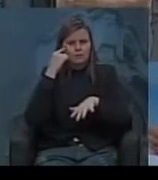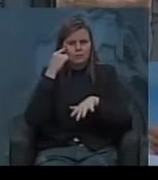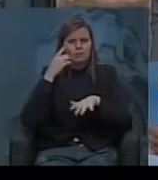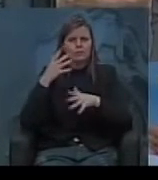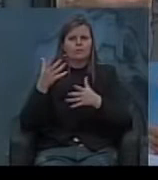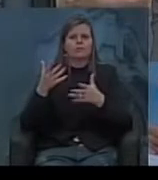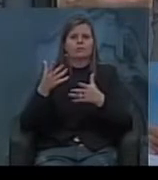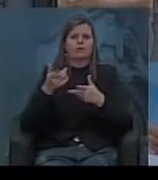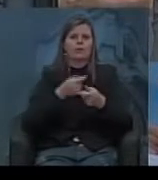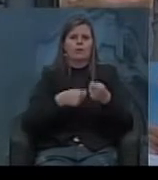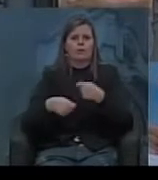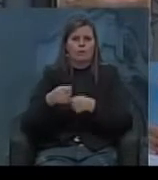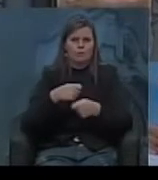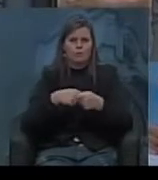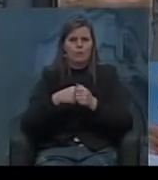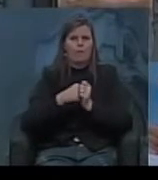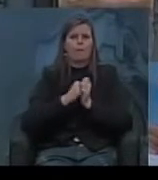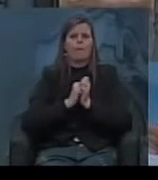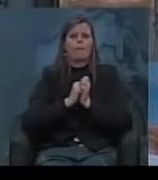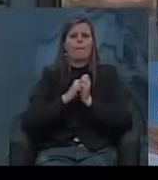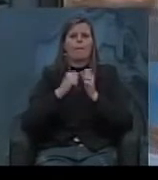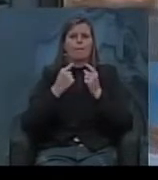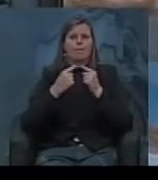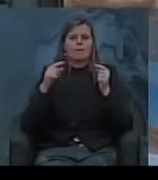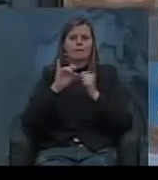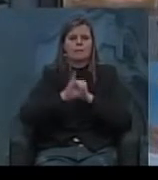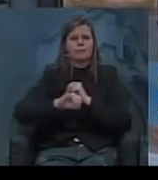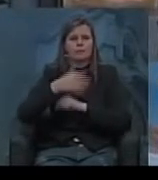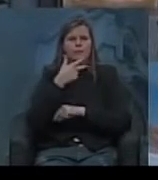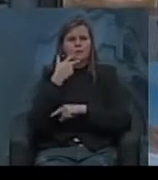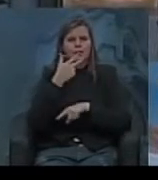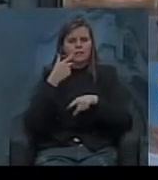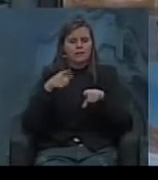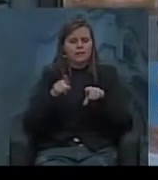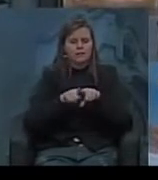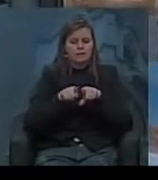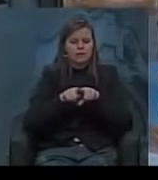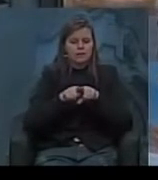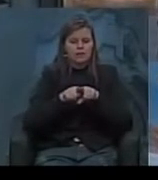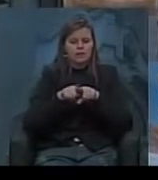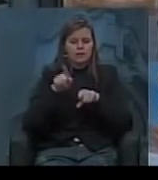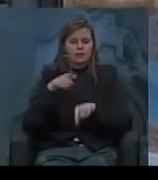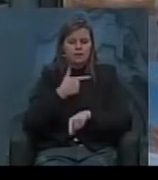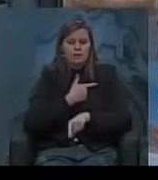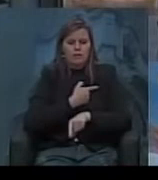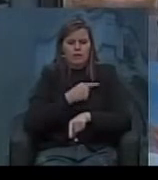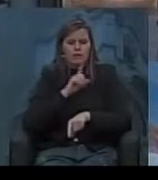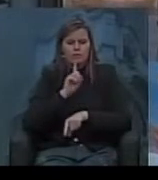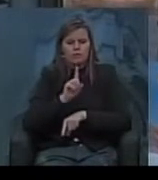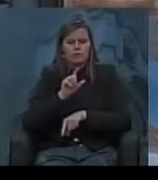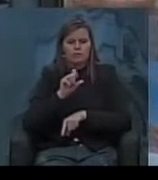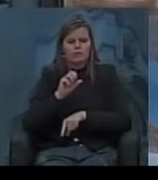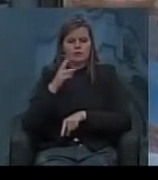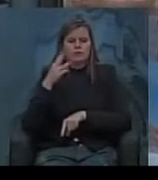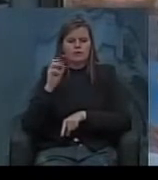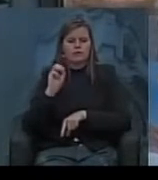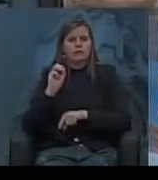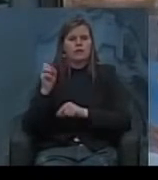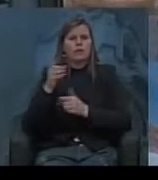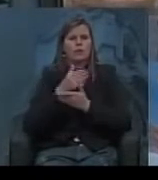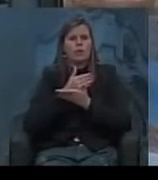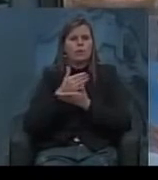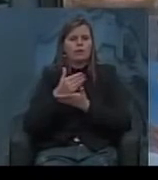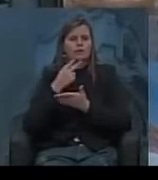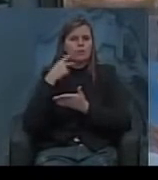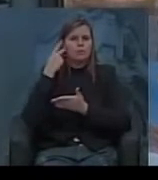pensamento econômico mas cabe uma observação aqui o Vargas a partir de 30 ele vai começar a política de valorização